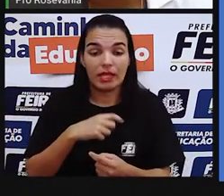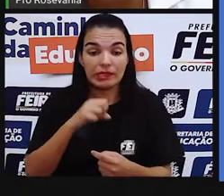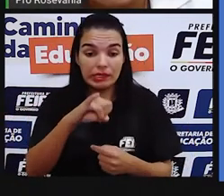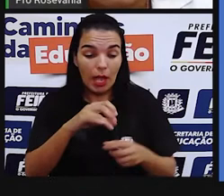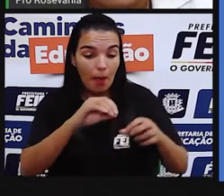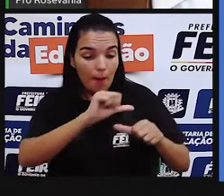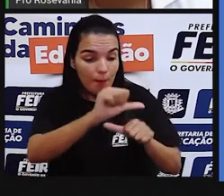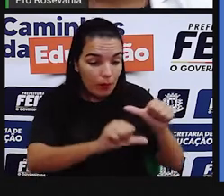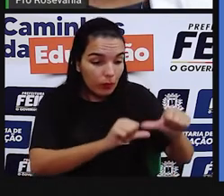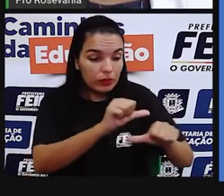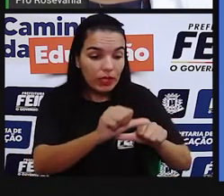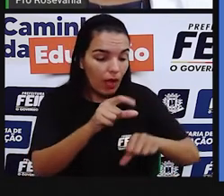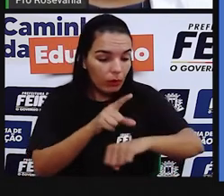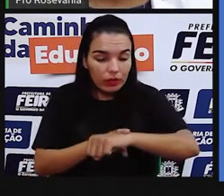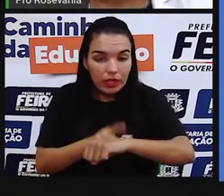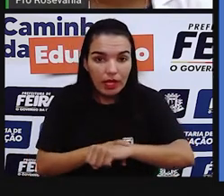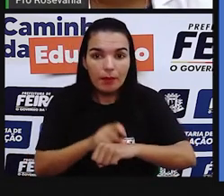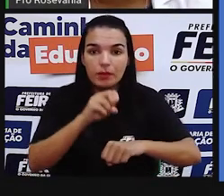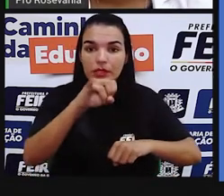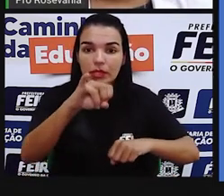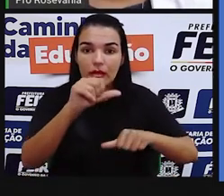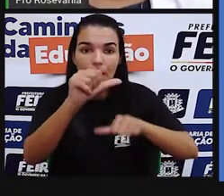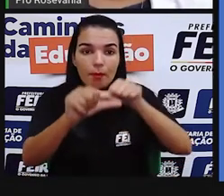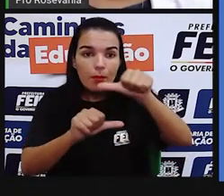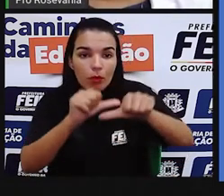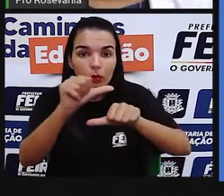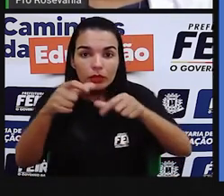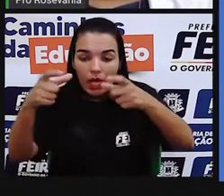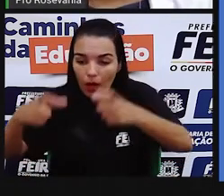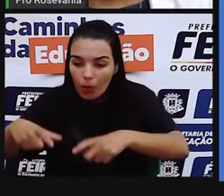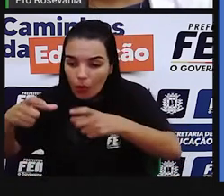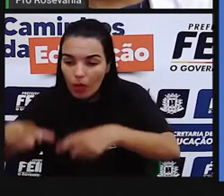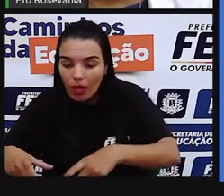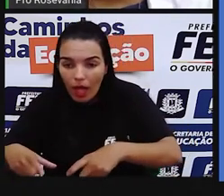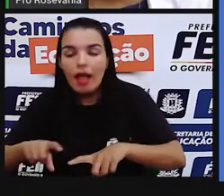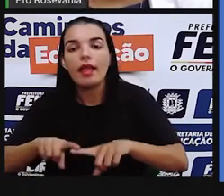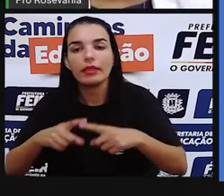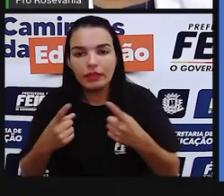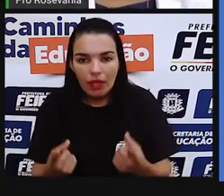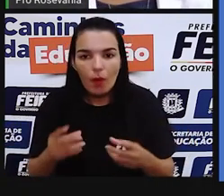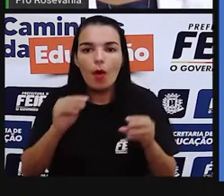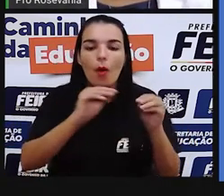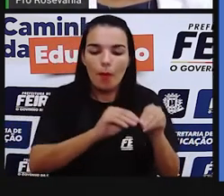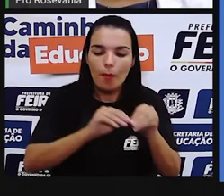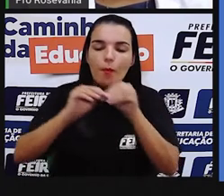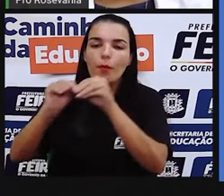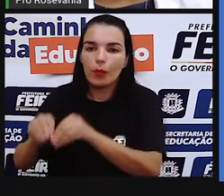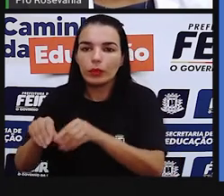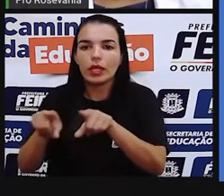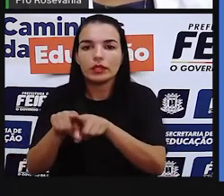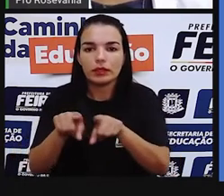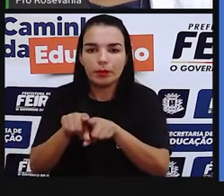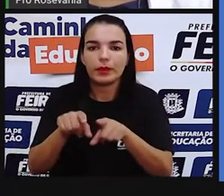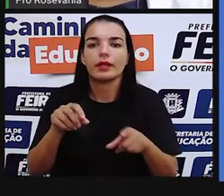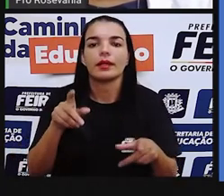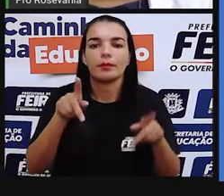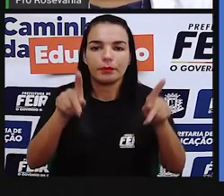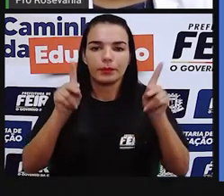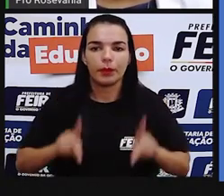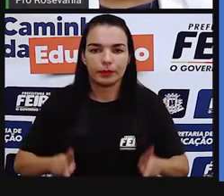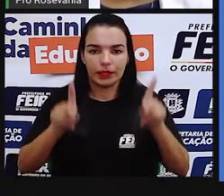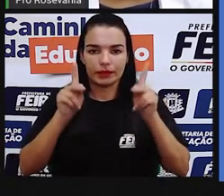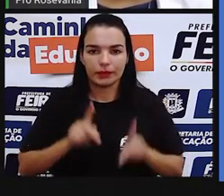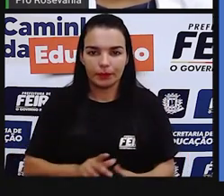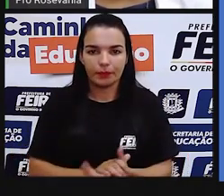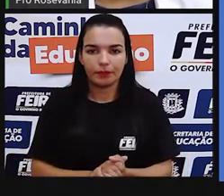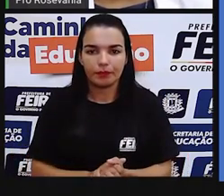transformação no espaço, ela já fazia uma nova avaliação ali naquele conjunto de pessoas. E a estatística define que